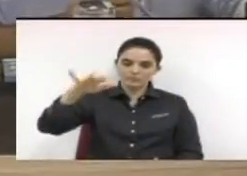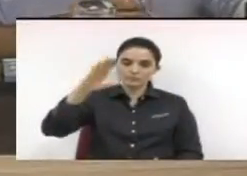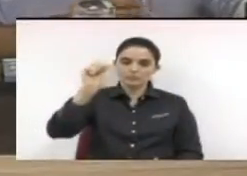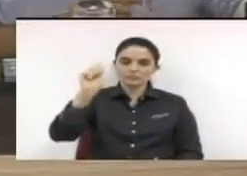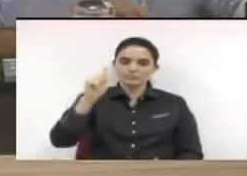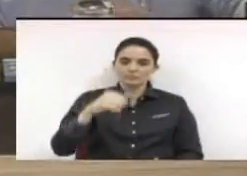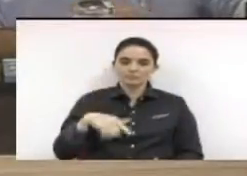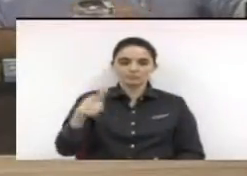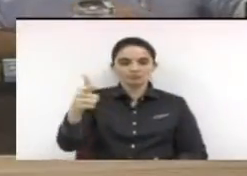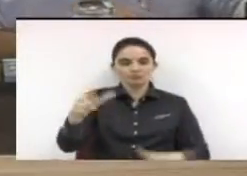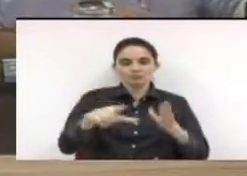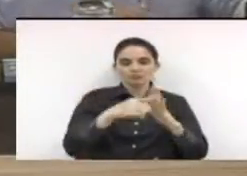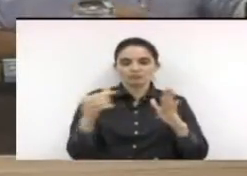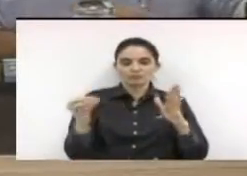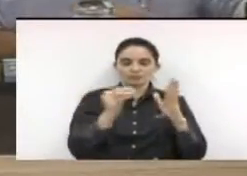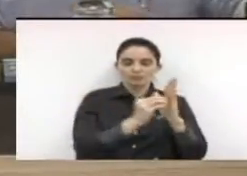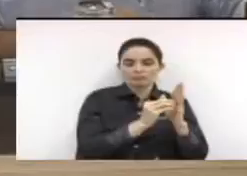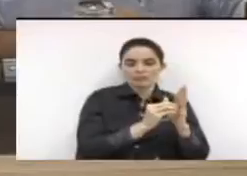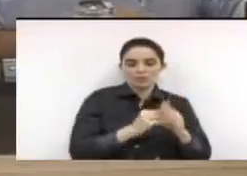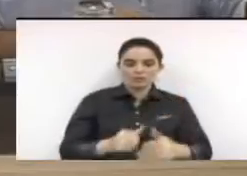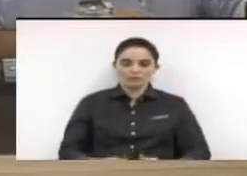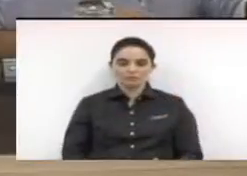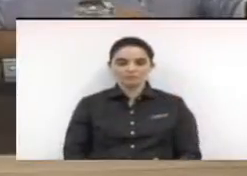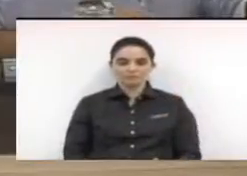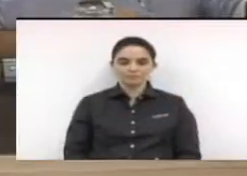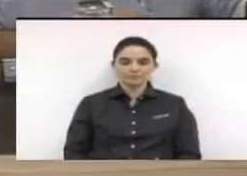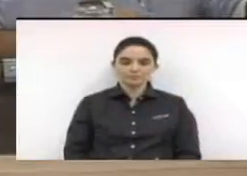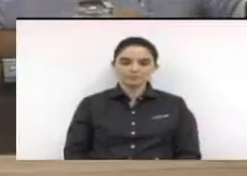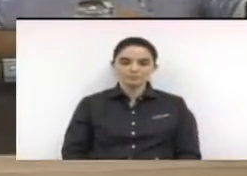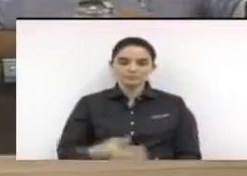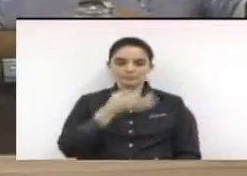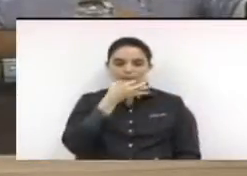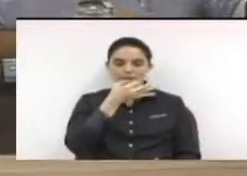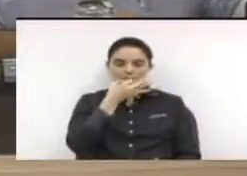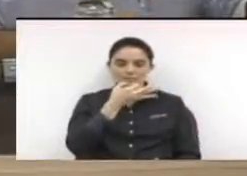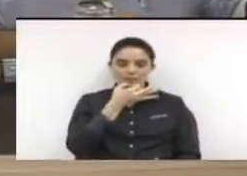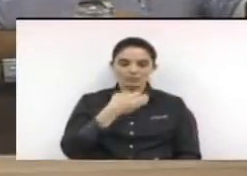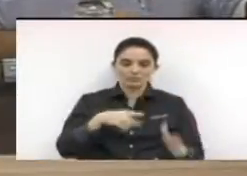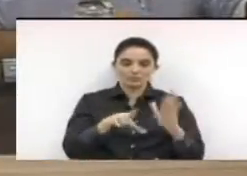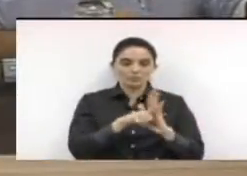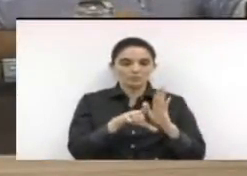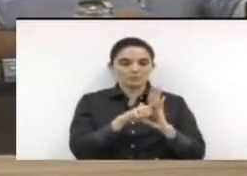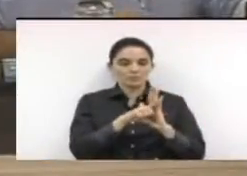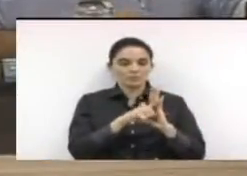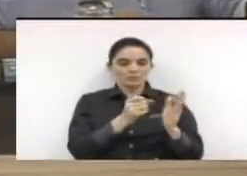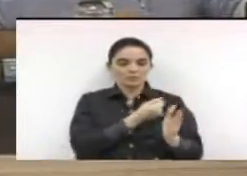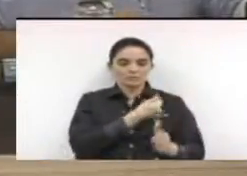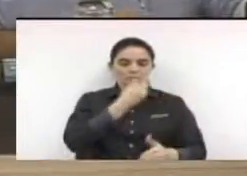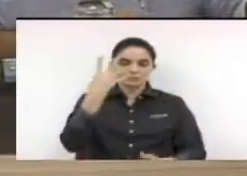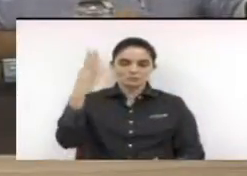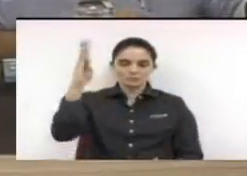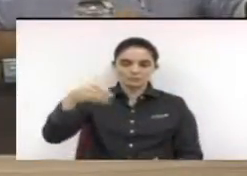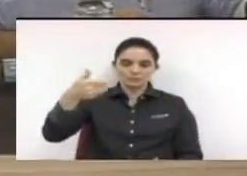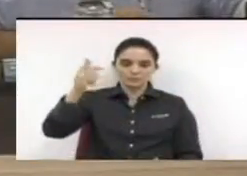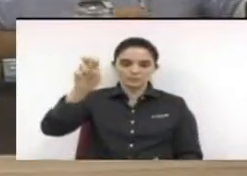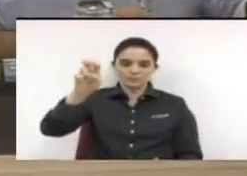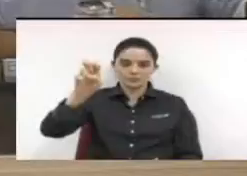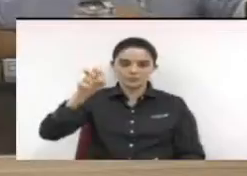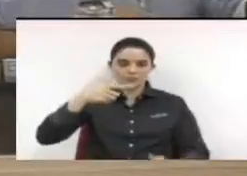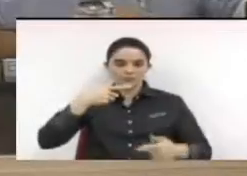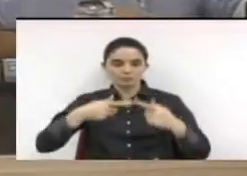O projeto não contém emendas e o parecer é favorável. A proposta de emenda à lei orgânica do município, número 4, barra 2015,